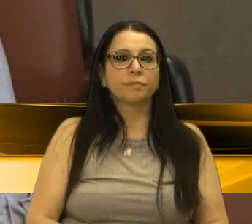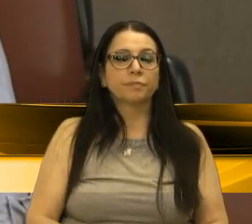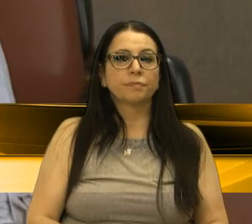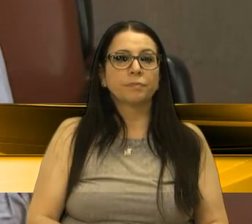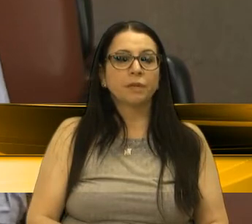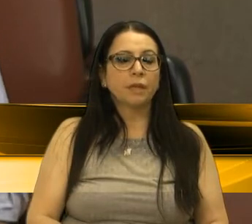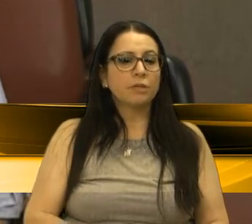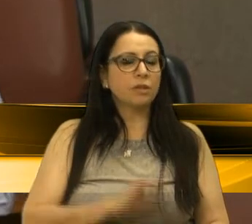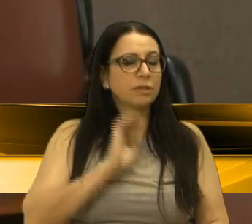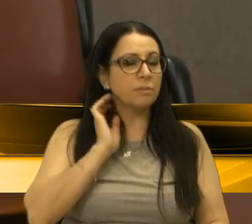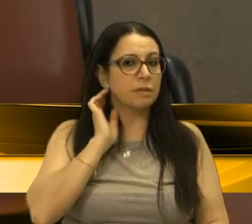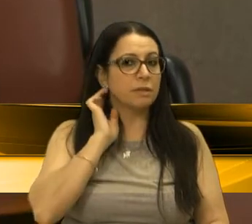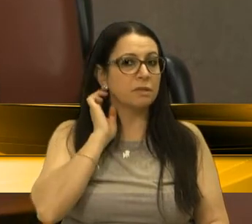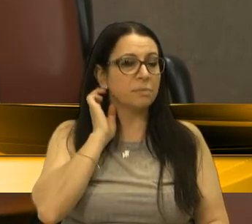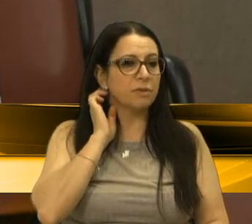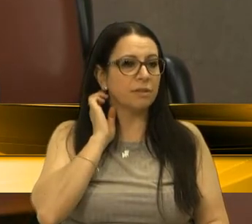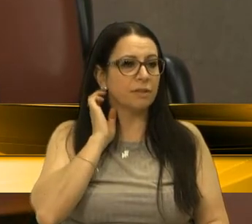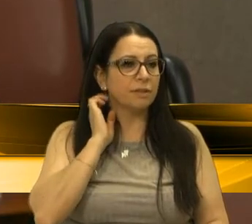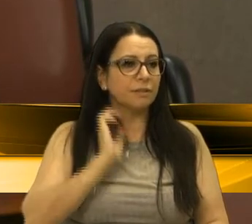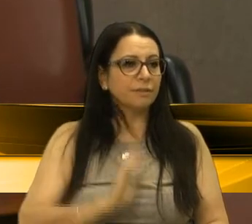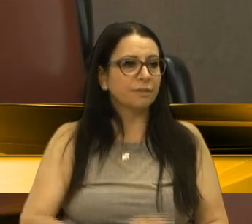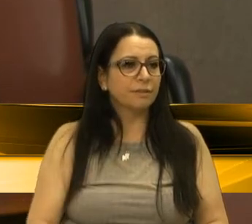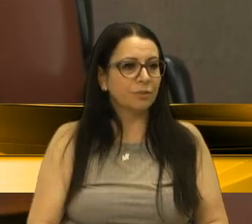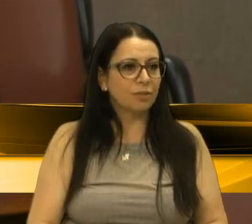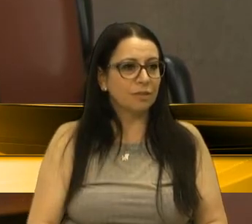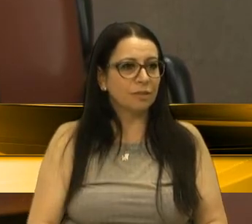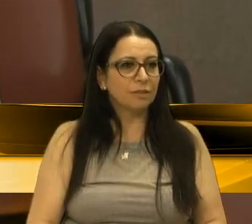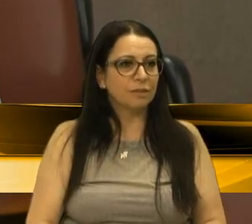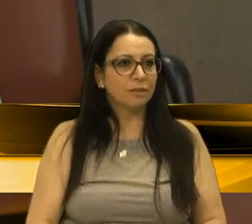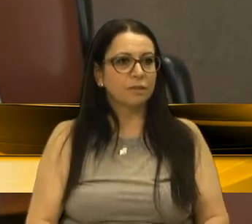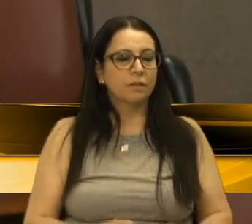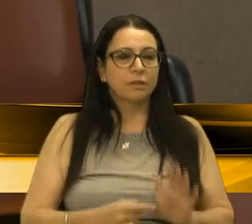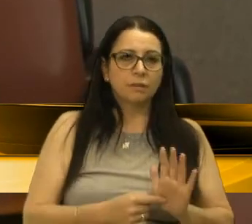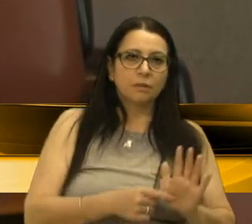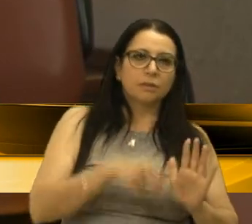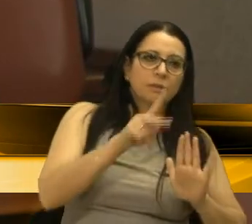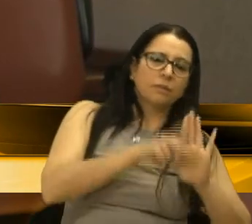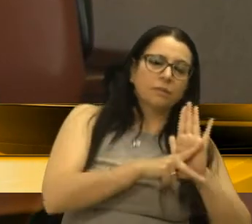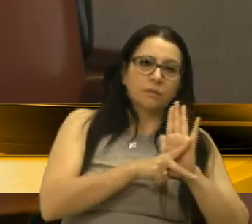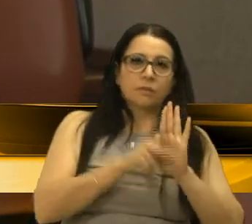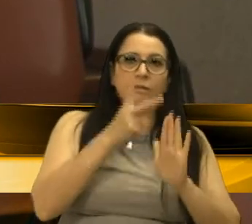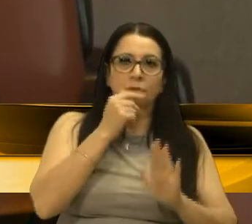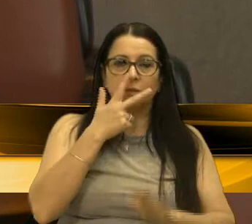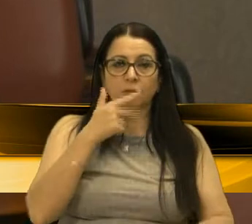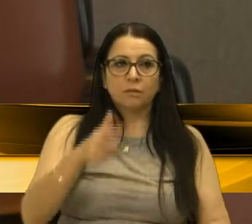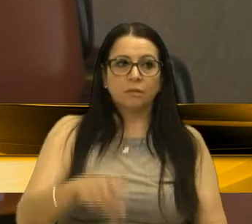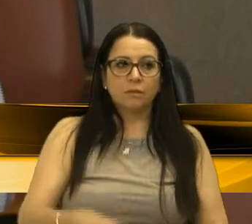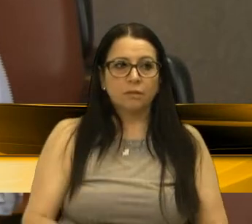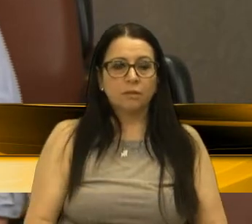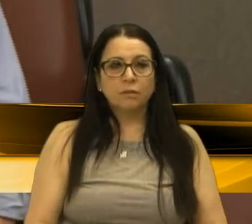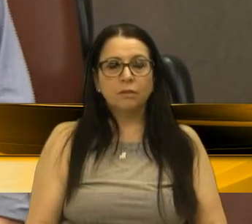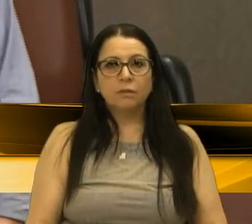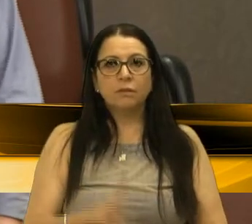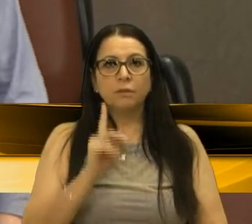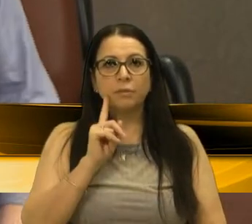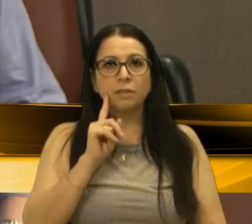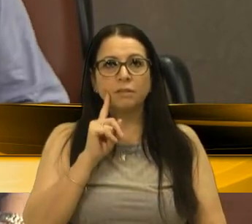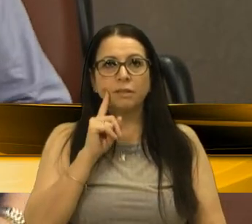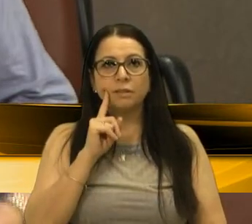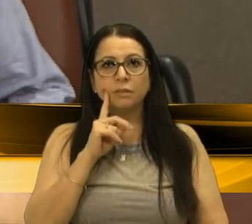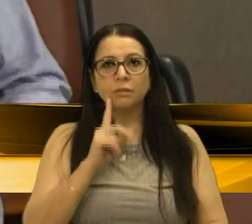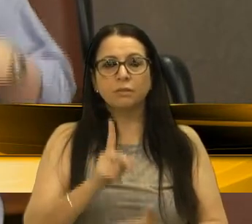Em outros momentos, aqui nessa casa, já foram apresentados projetos parecidos com esses, do ponto de vista de buscar